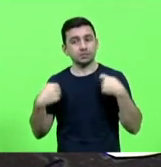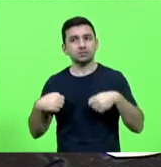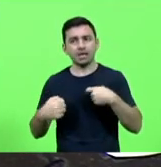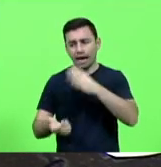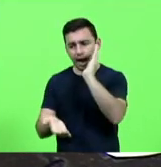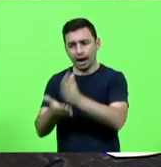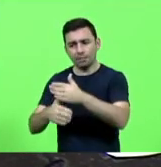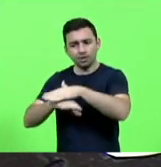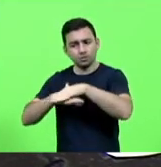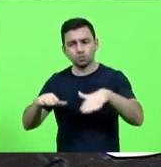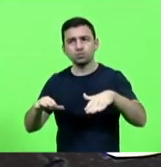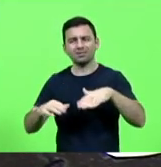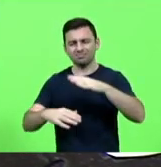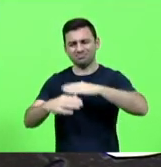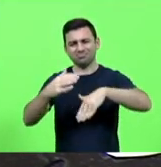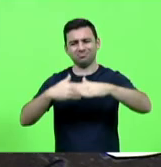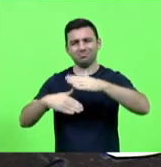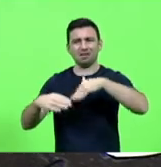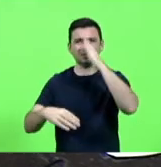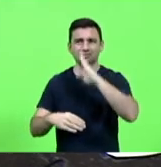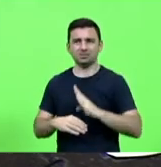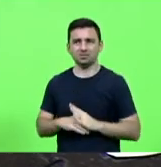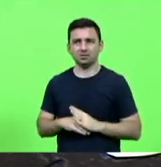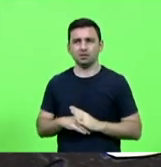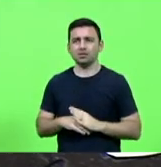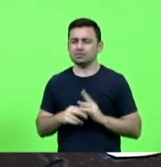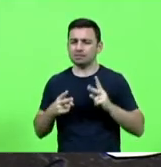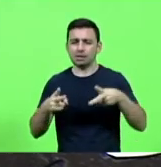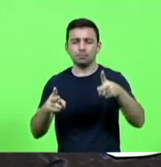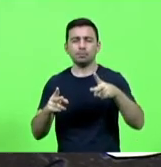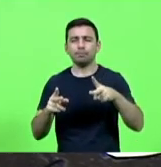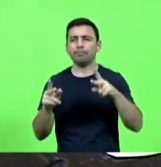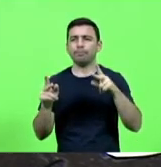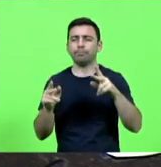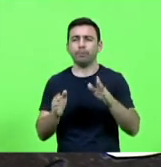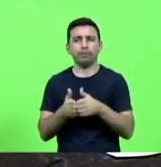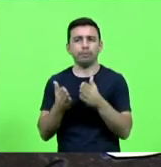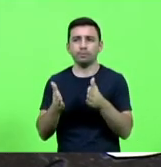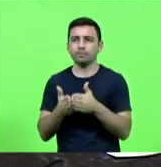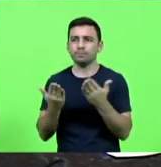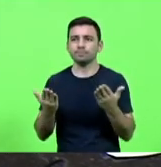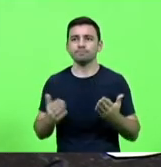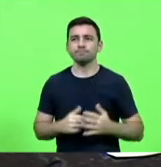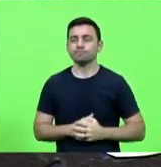também como dizia Roberto Campos na nossa pobreza corrigível muito obrigado presidente